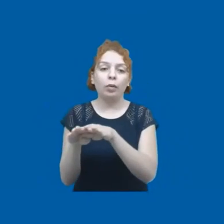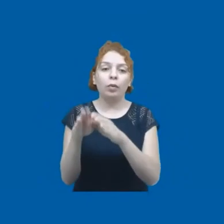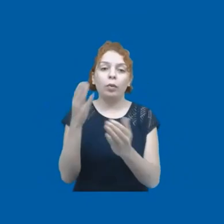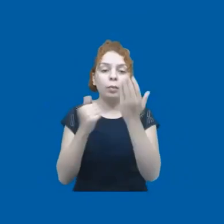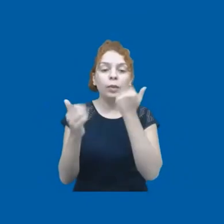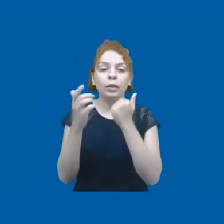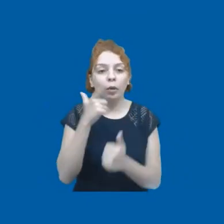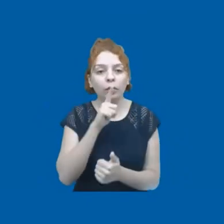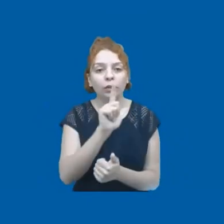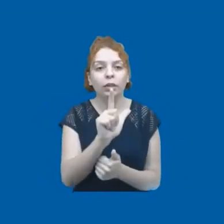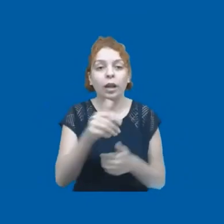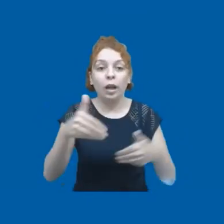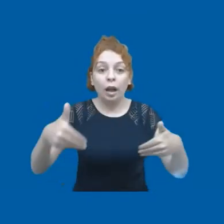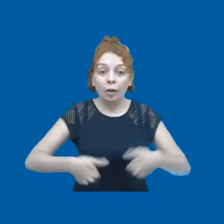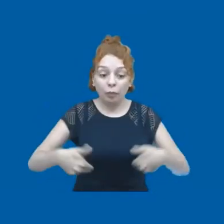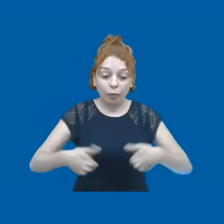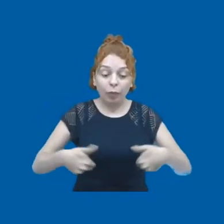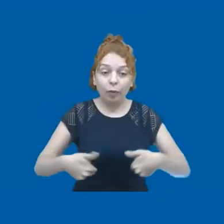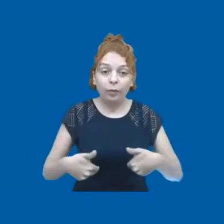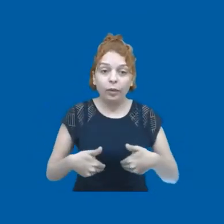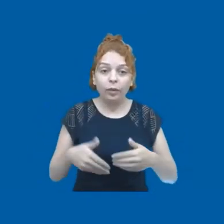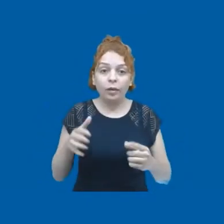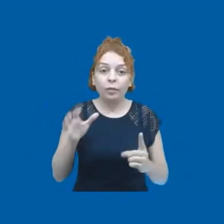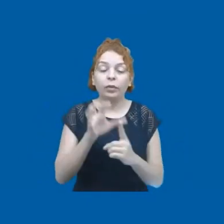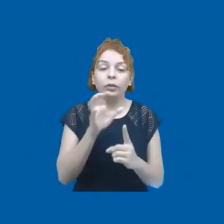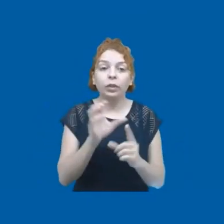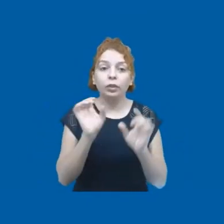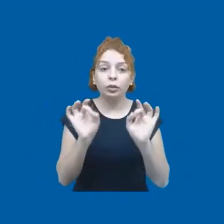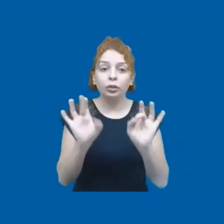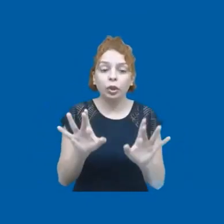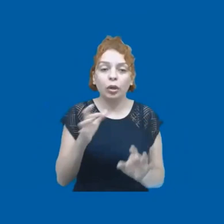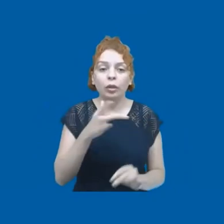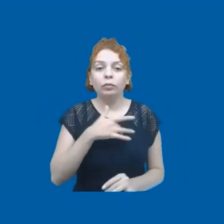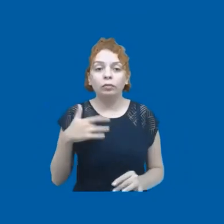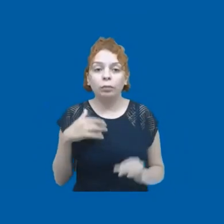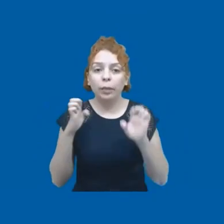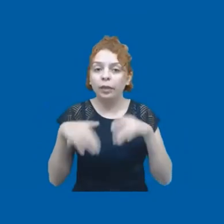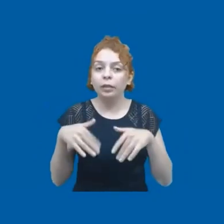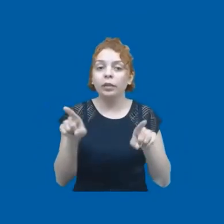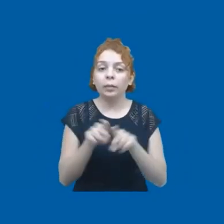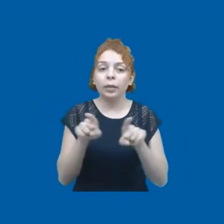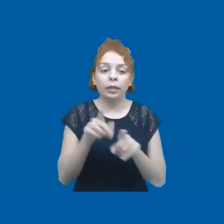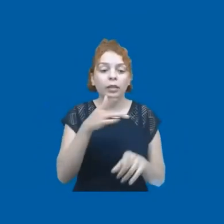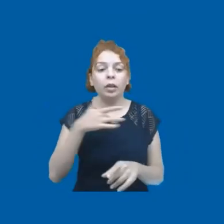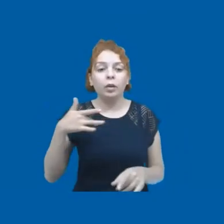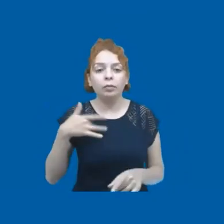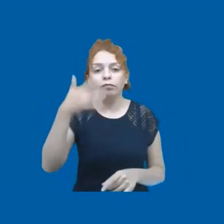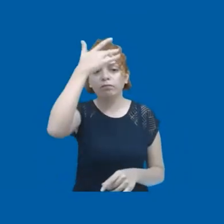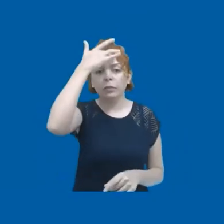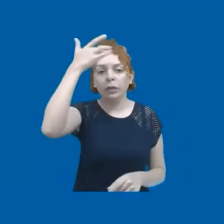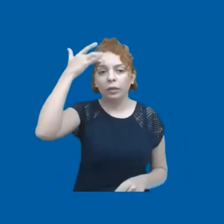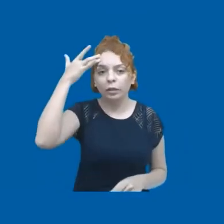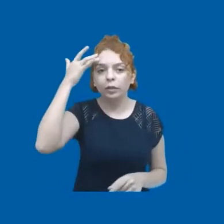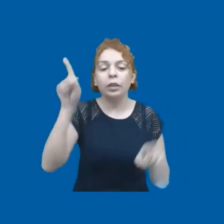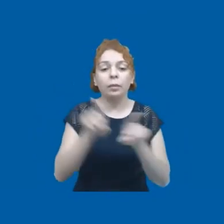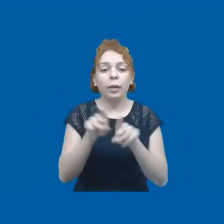E a fome não impacta só o bem-estar, mas também o direito de alguém à saúde física e mental e até acesso